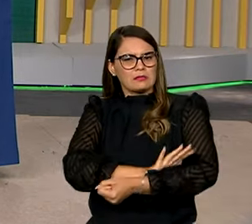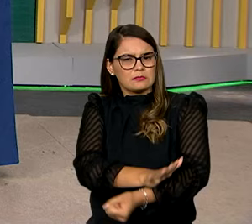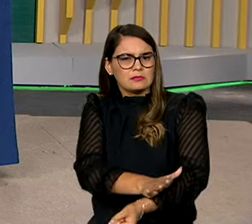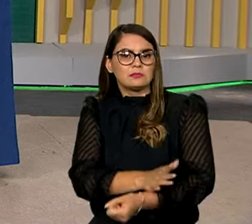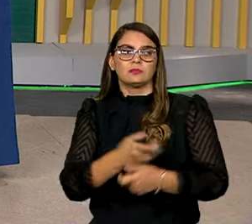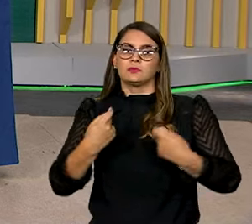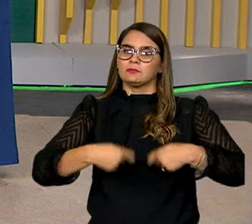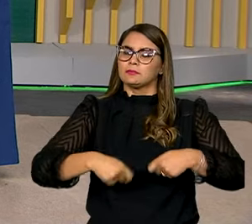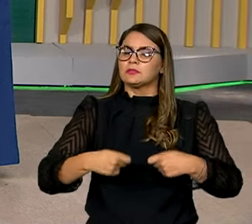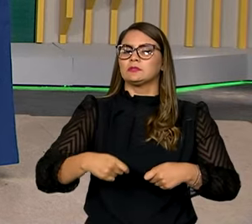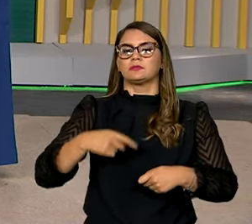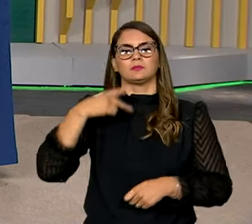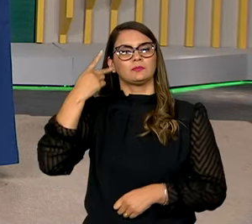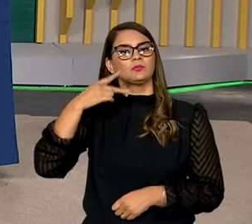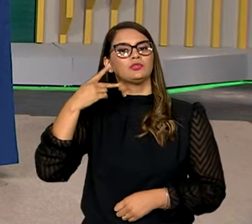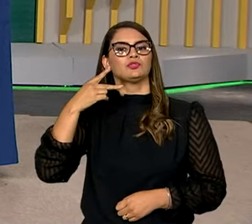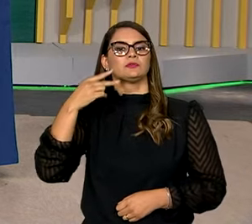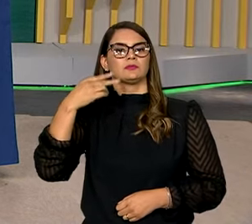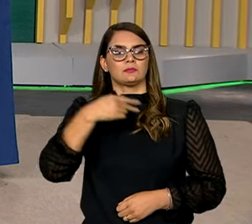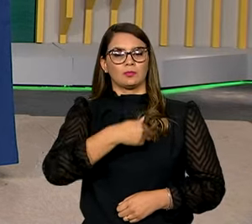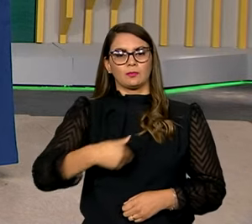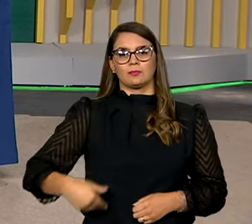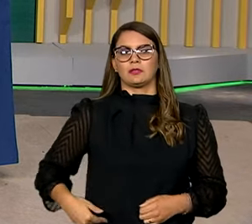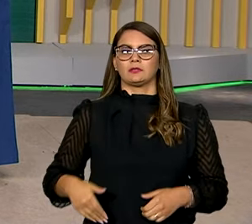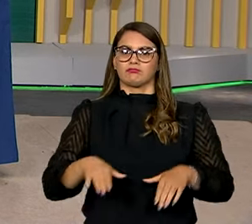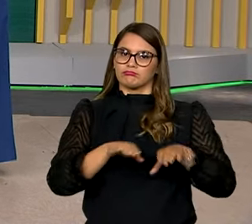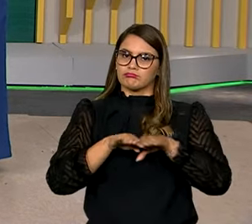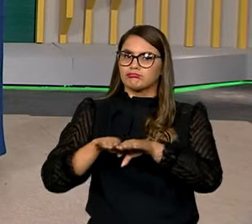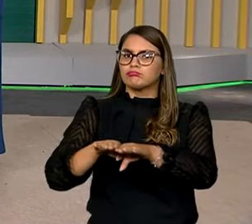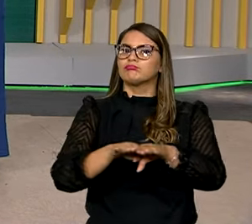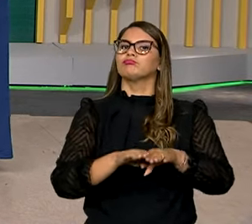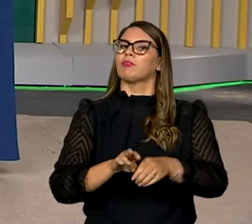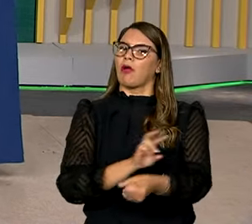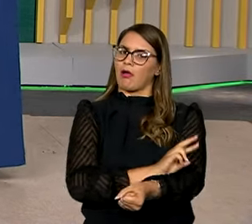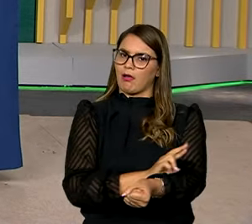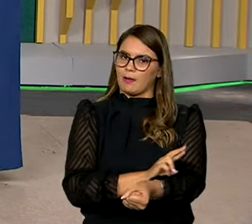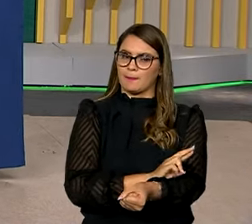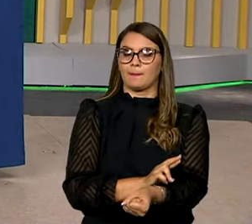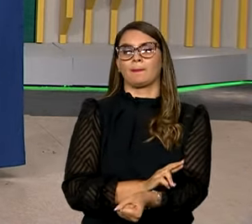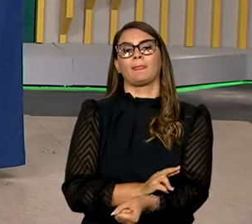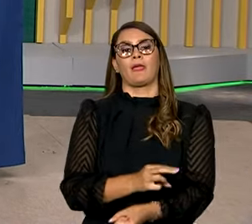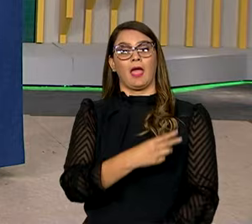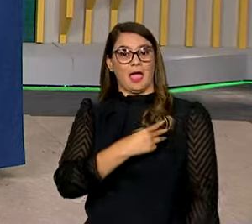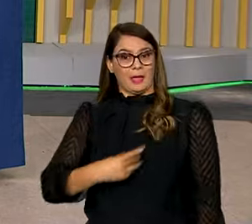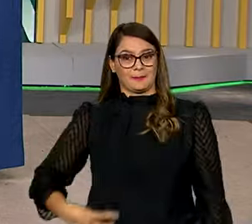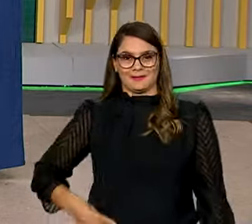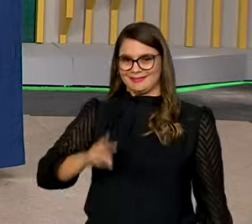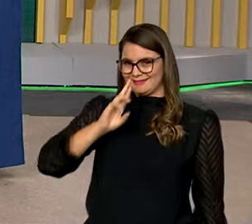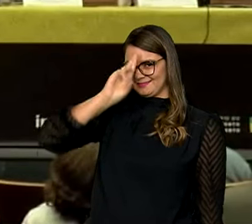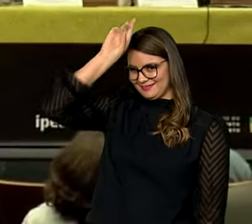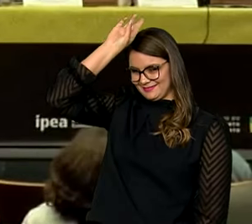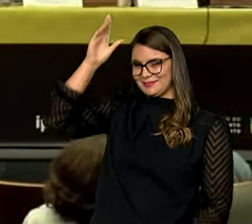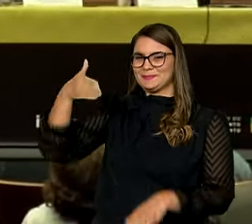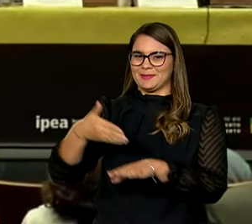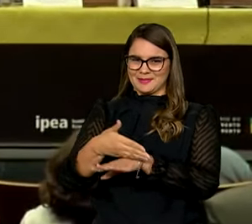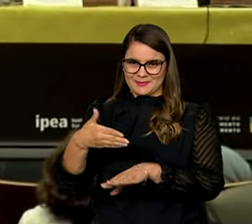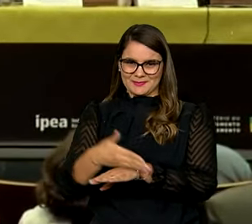necessidade de políticas públicas de igualdade racial. A ministra Aniele Franco participou da abertura do encontro.